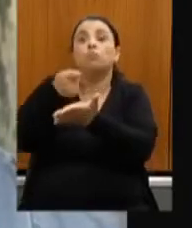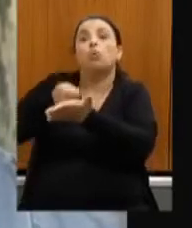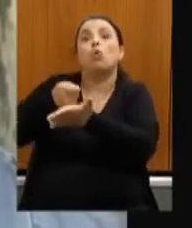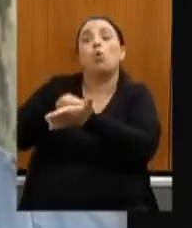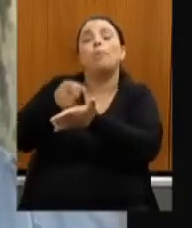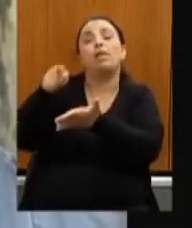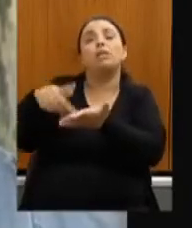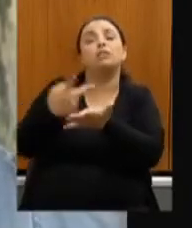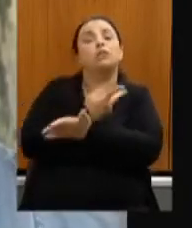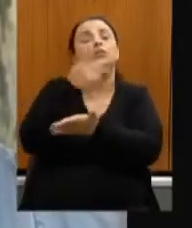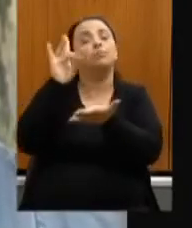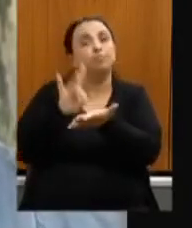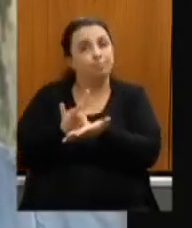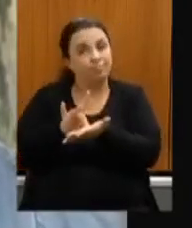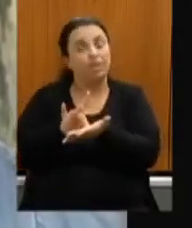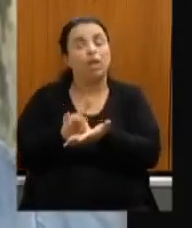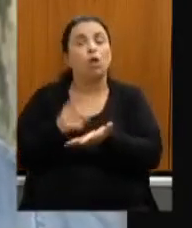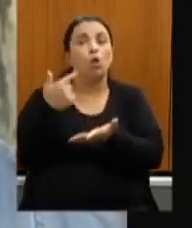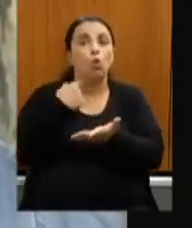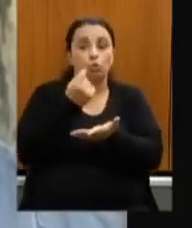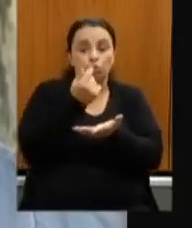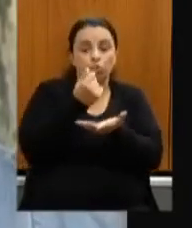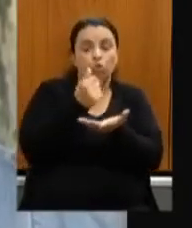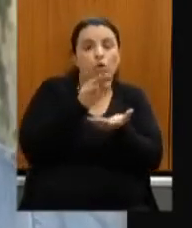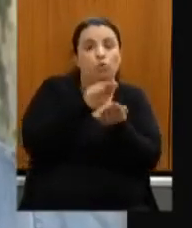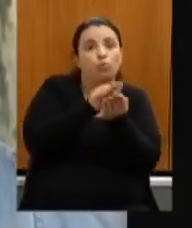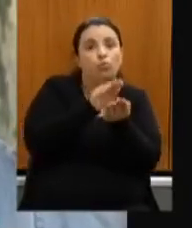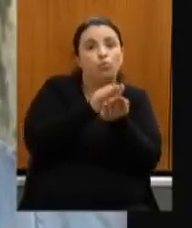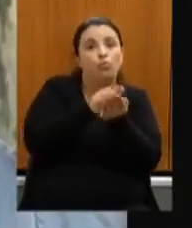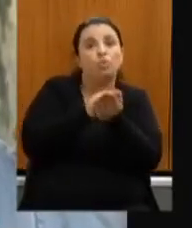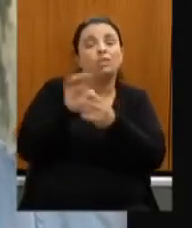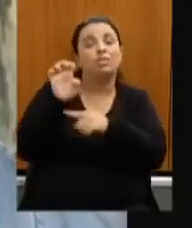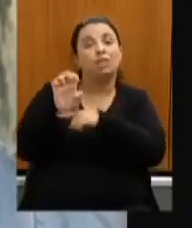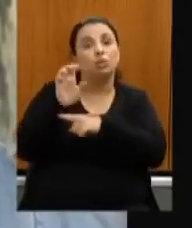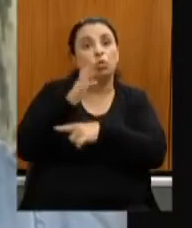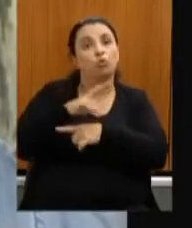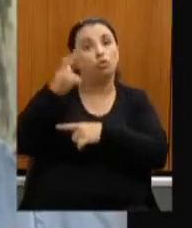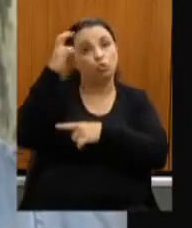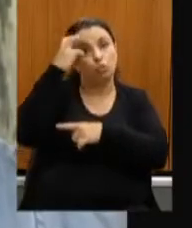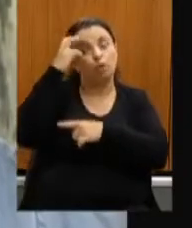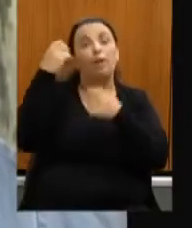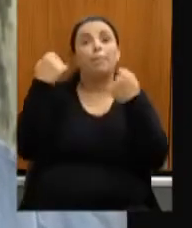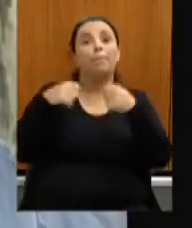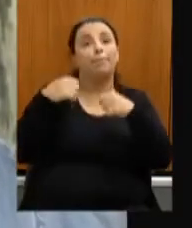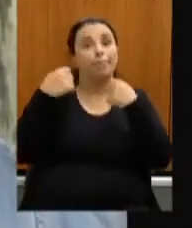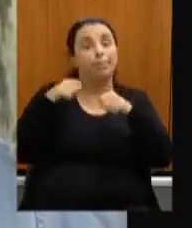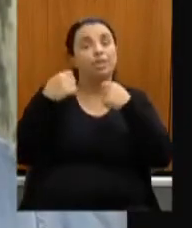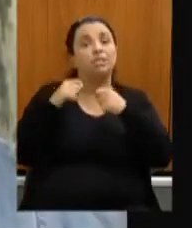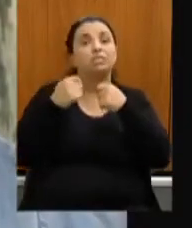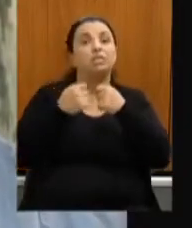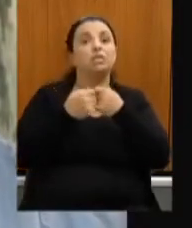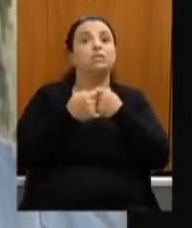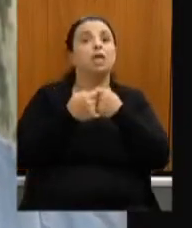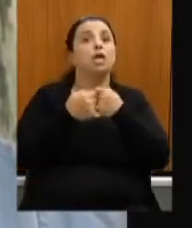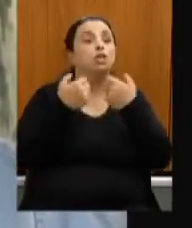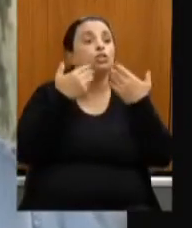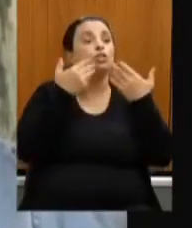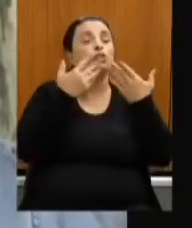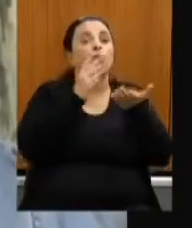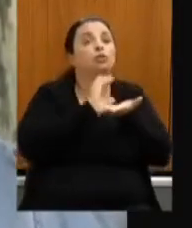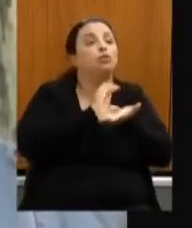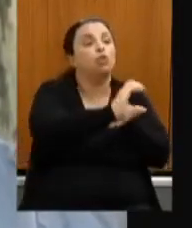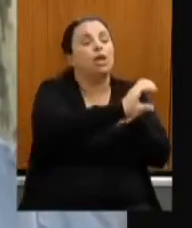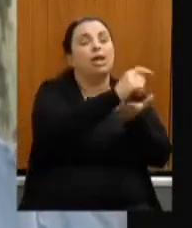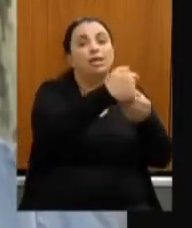que o dinheiro do fundo estadual de cultura ele tem que chegar principalmente nos municípios menores nos